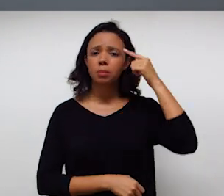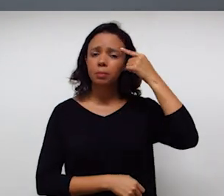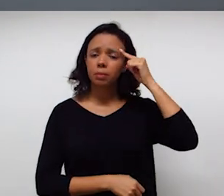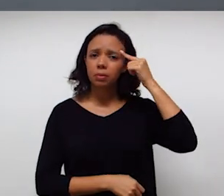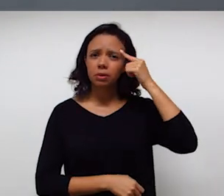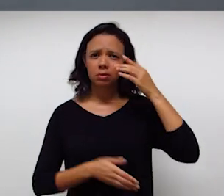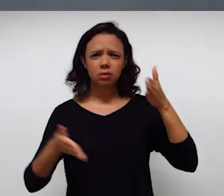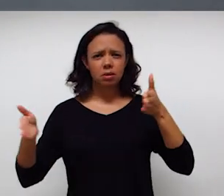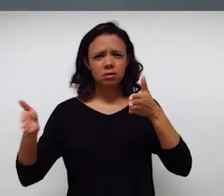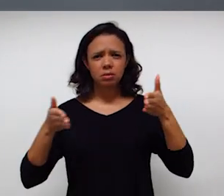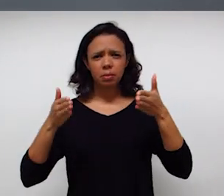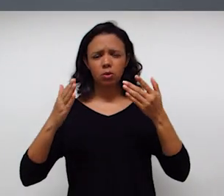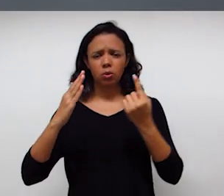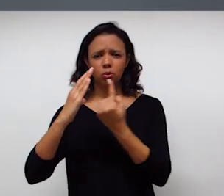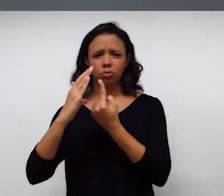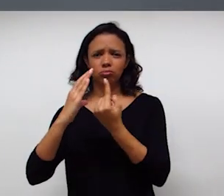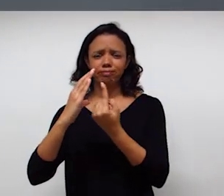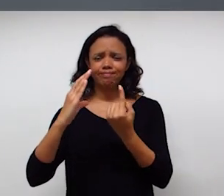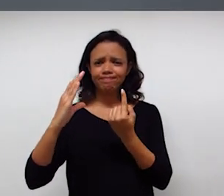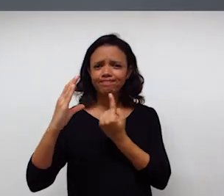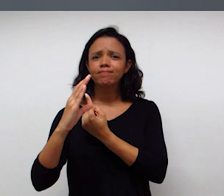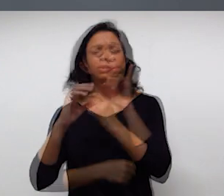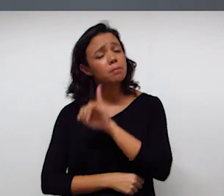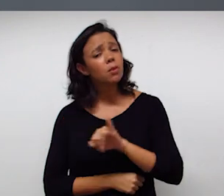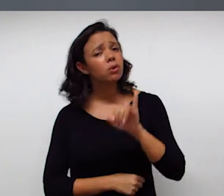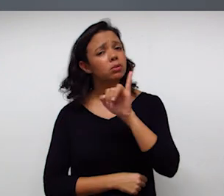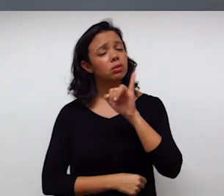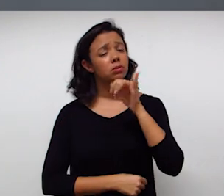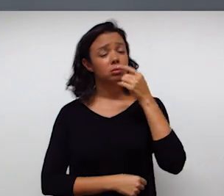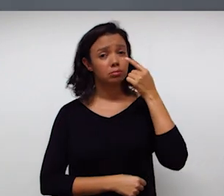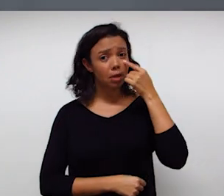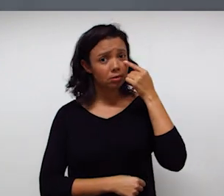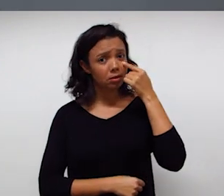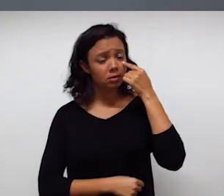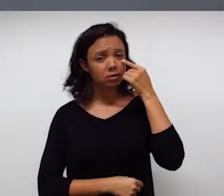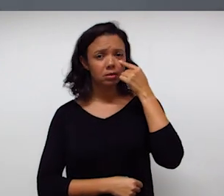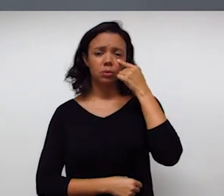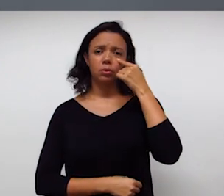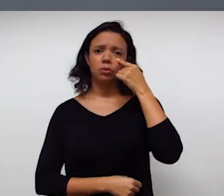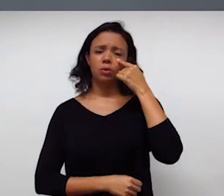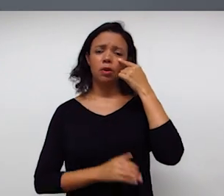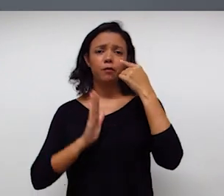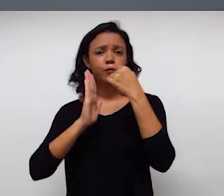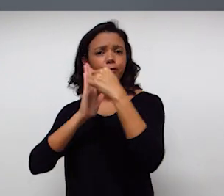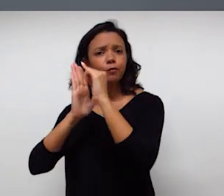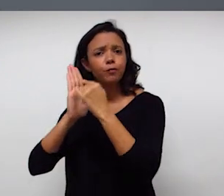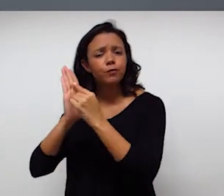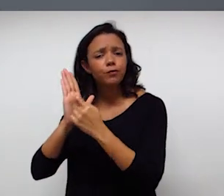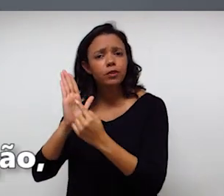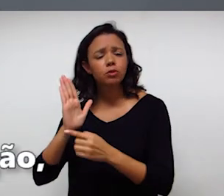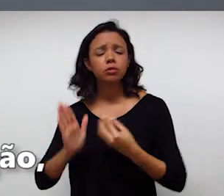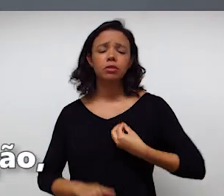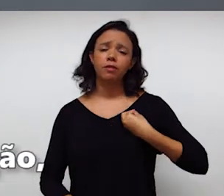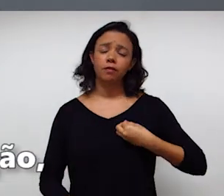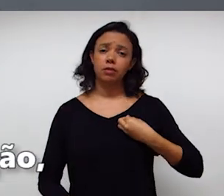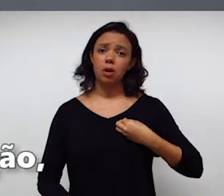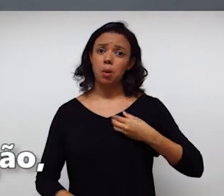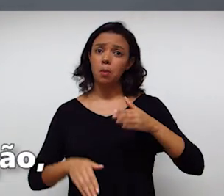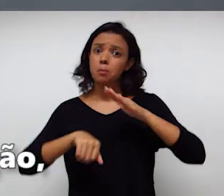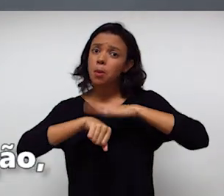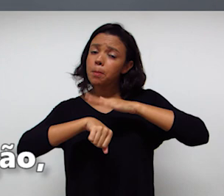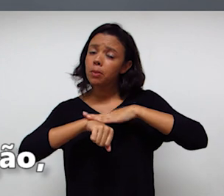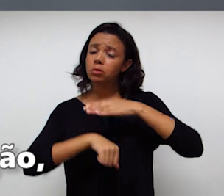período de isolamento social, é muito importante você prestar atenção em alguns fatores da sua vida. Por exemplo,